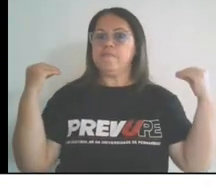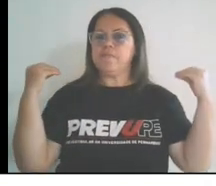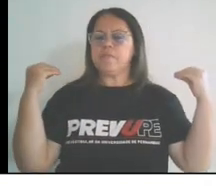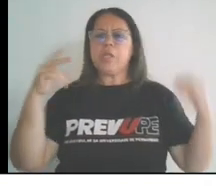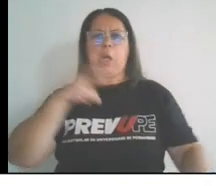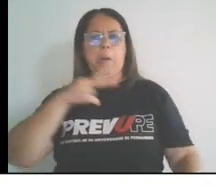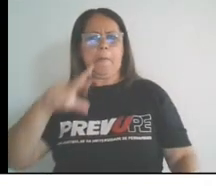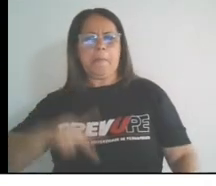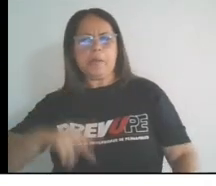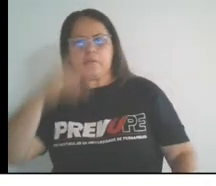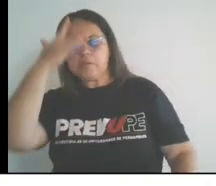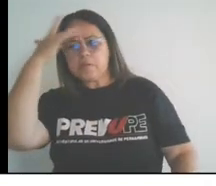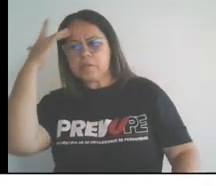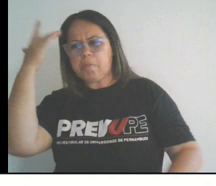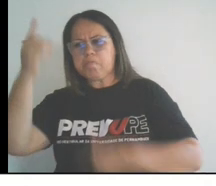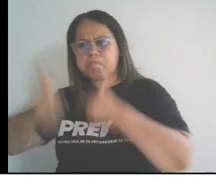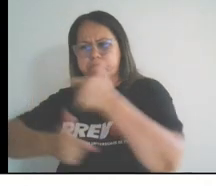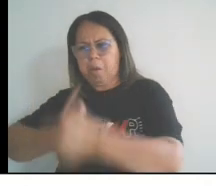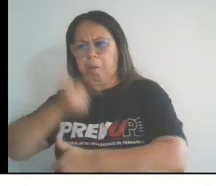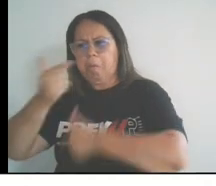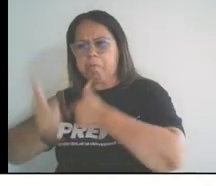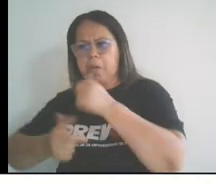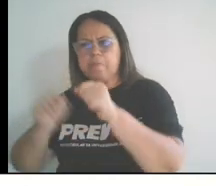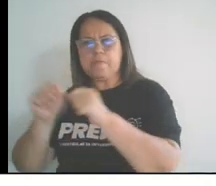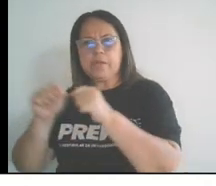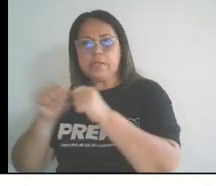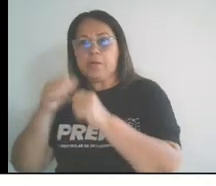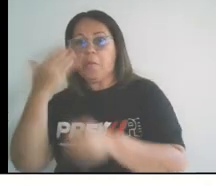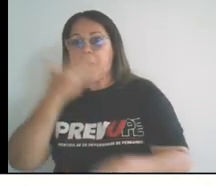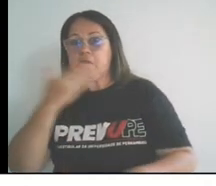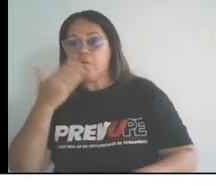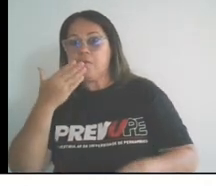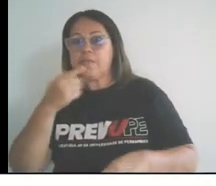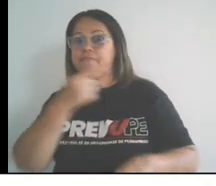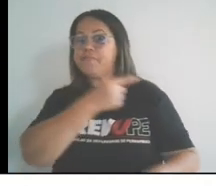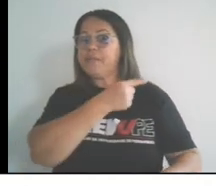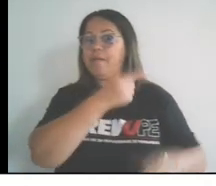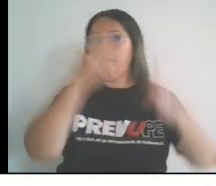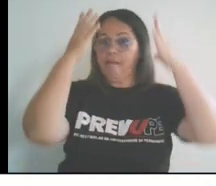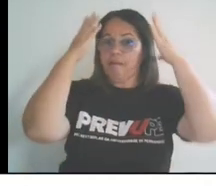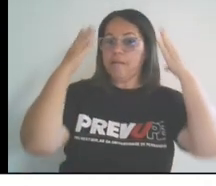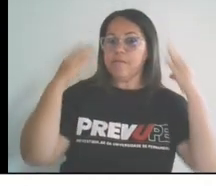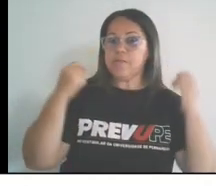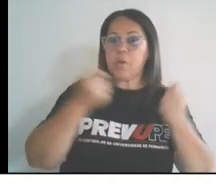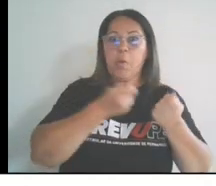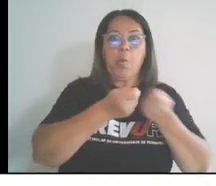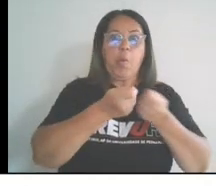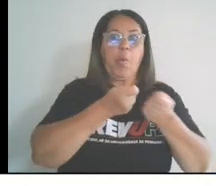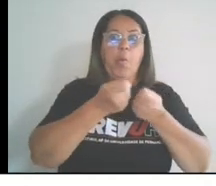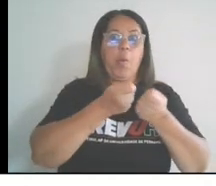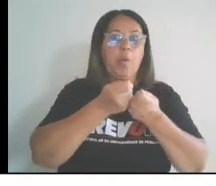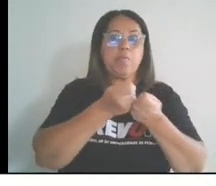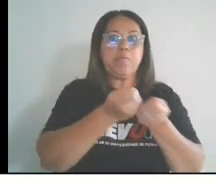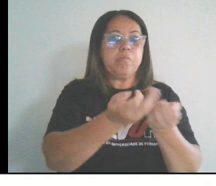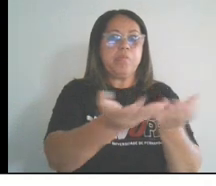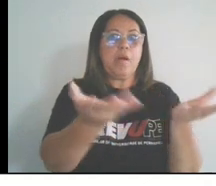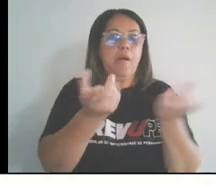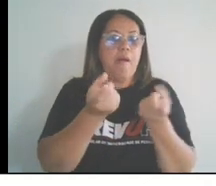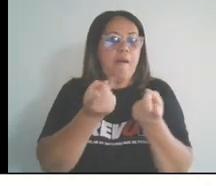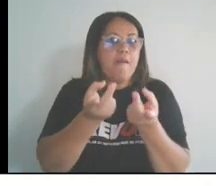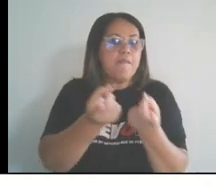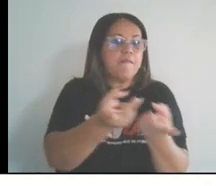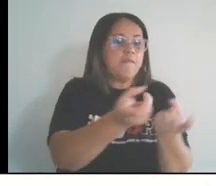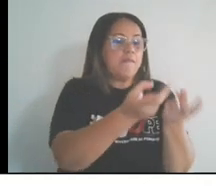etapa de produção do açúcar, os holandeses controlavam sua distribuição comercial, seu transporte,